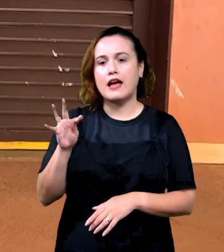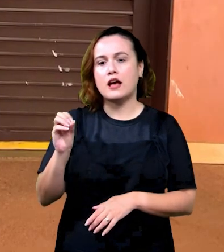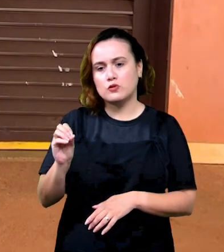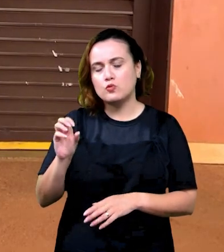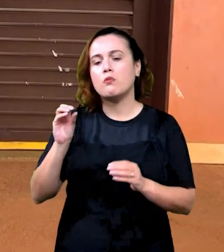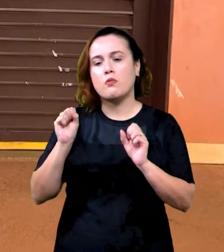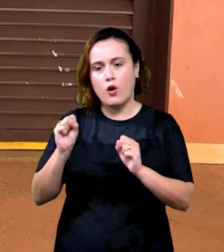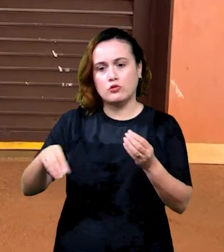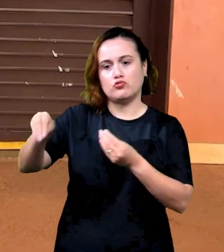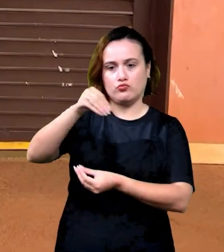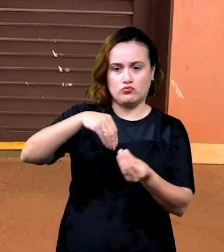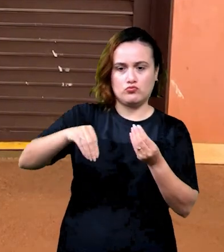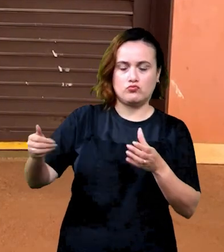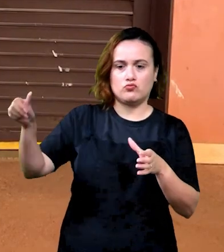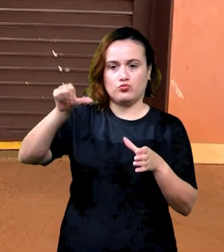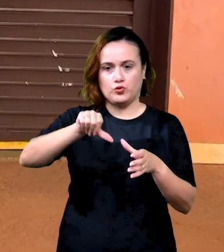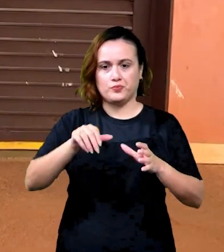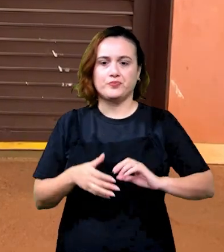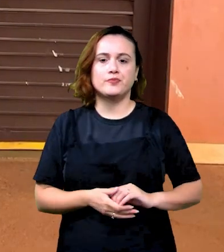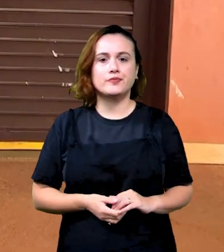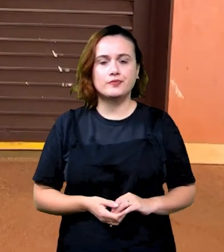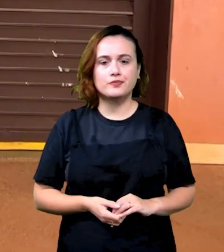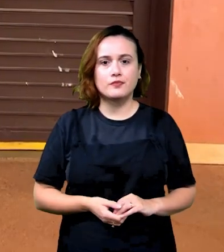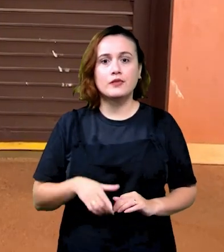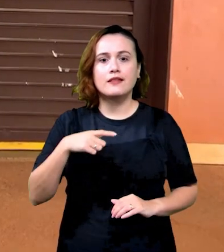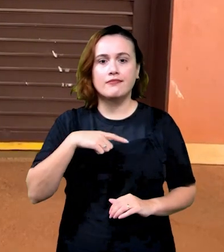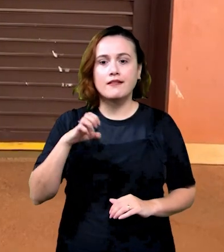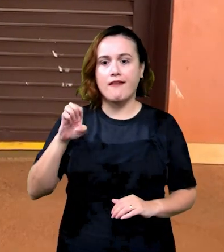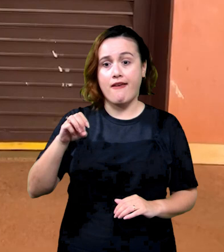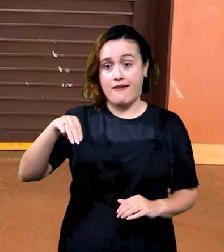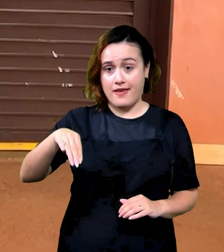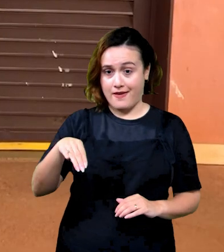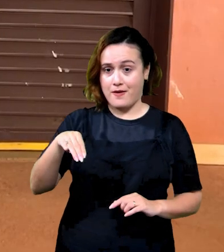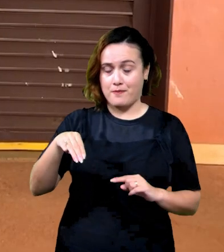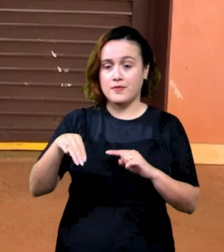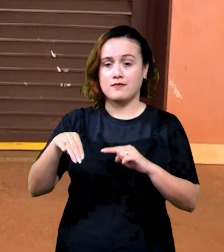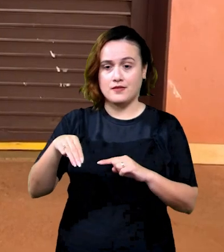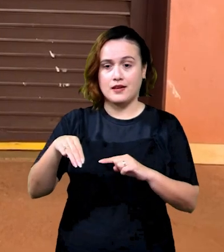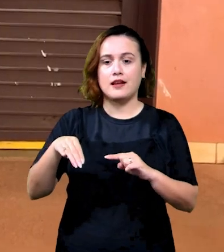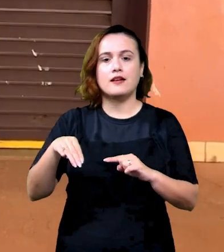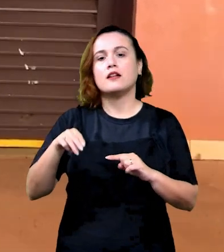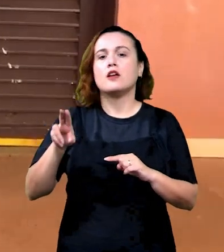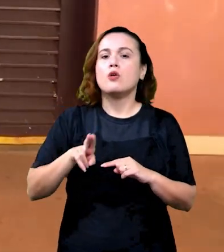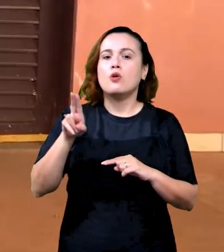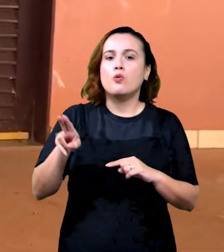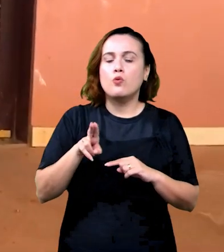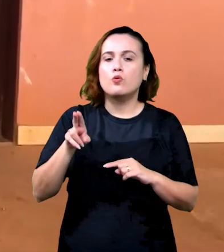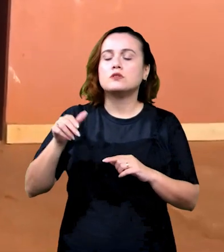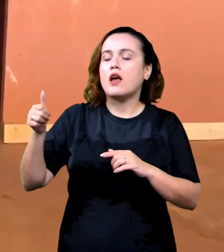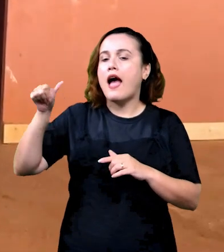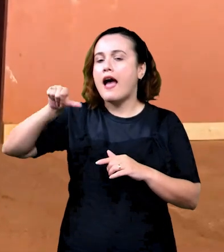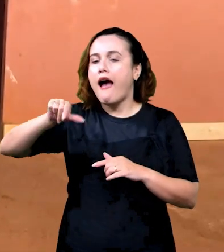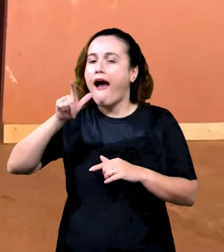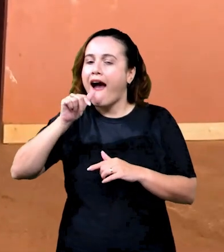composto que a gente vai fabricar. E temos o EN, que a gente costuma utilizar e diluir